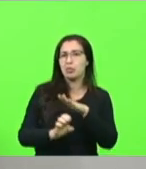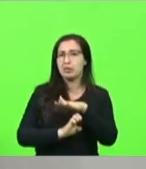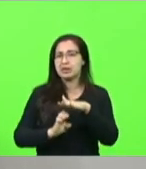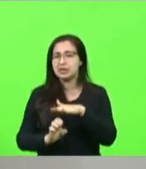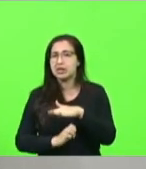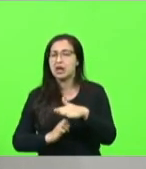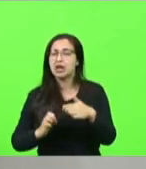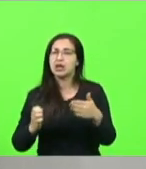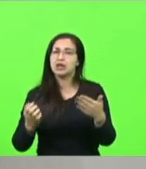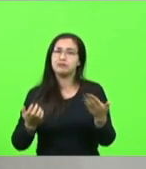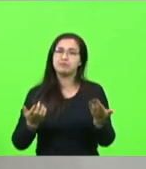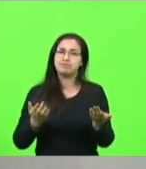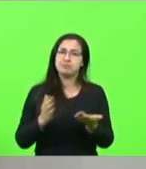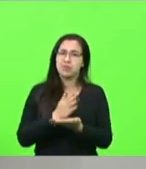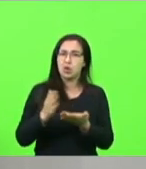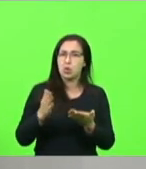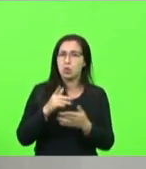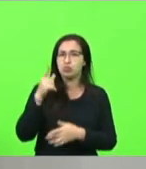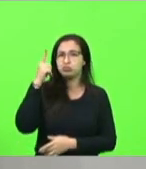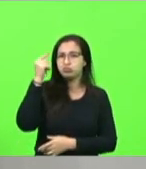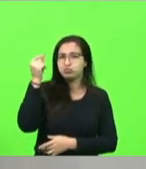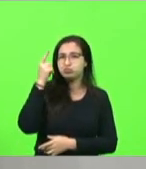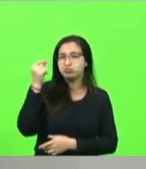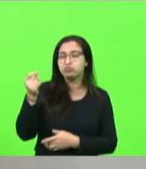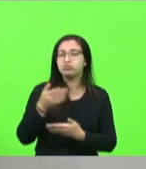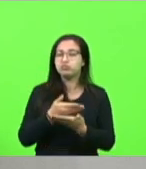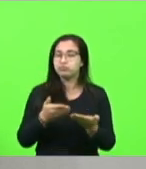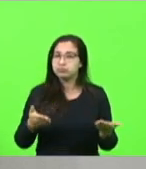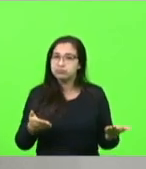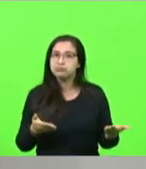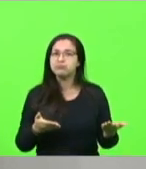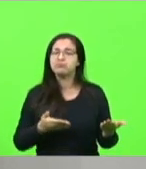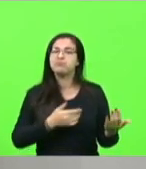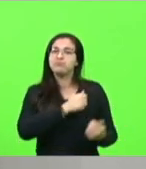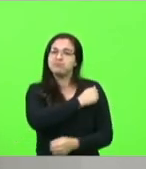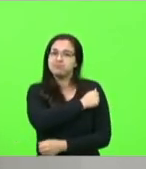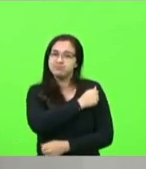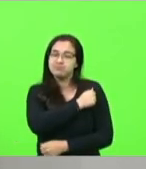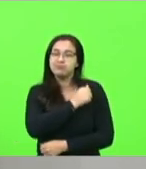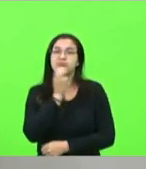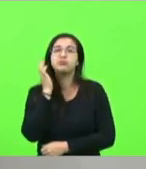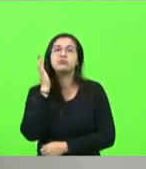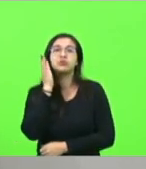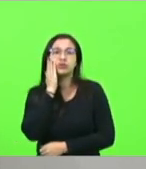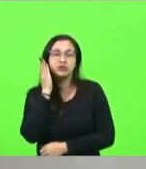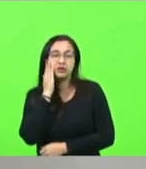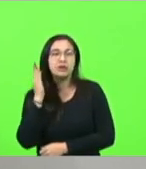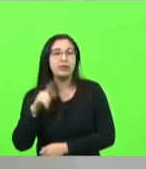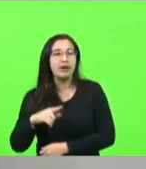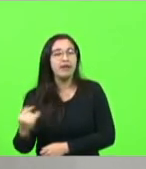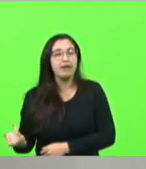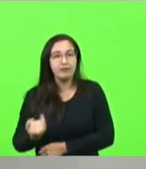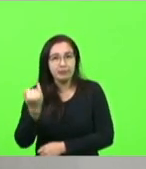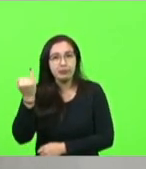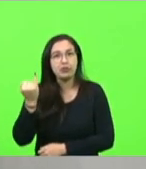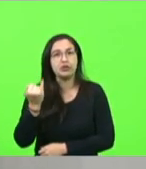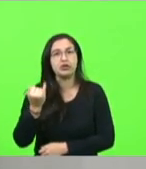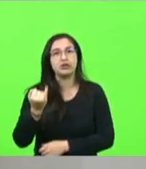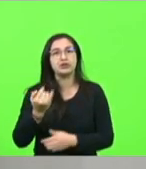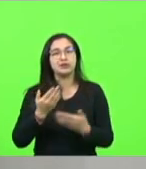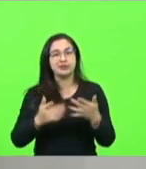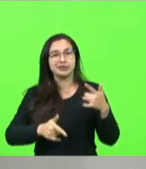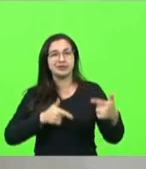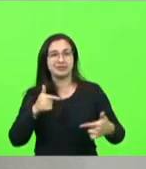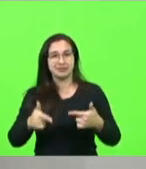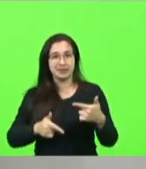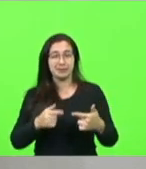de forma geral, ou dos alunos, da importância do estágio como um laboratório. Lembrem-se, senhores, que uma das